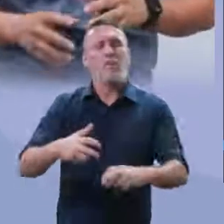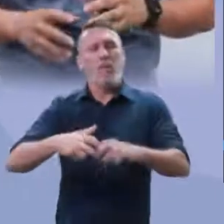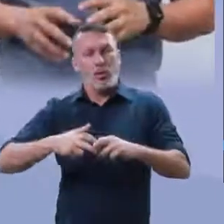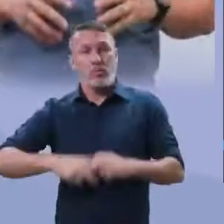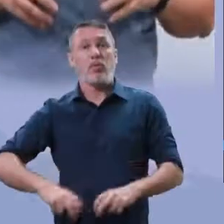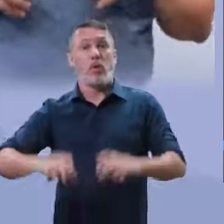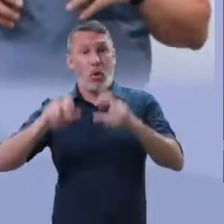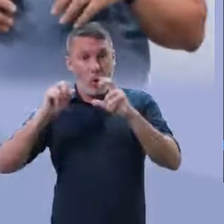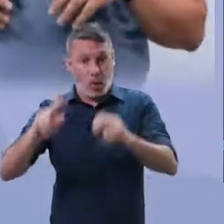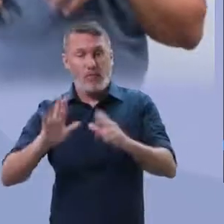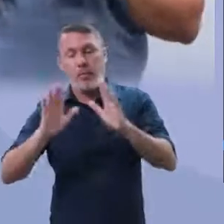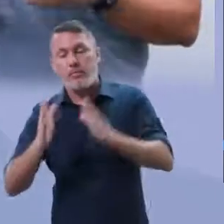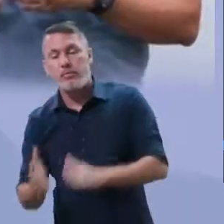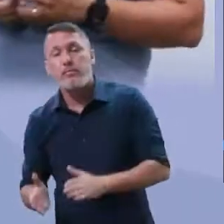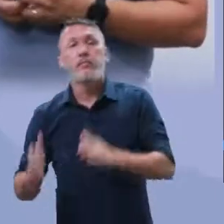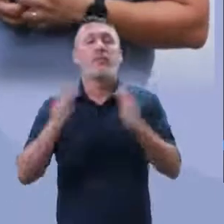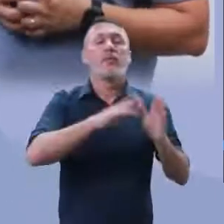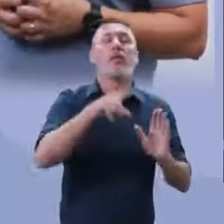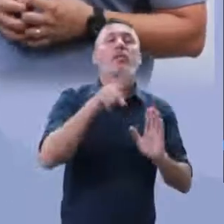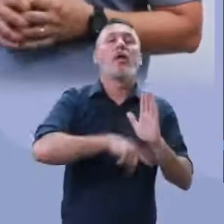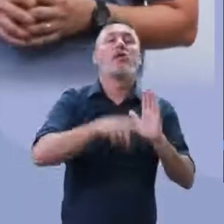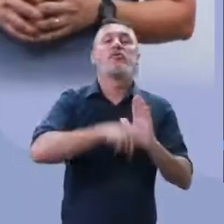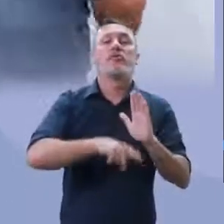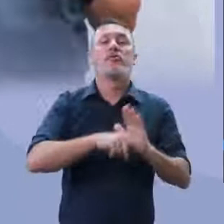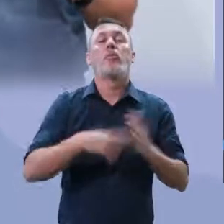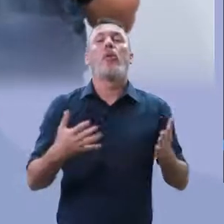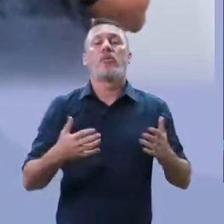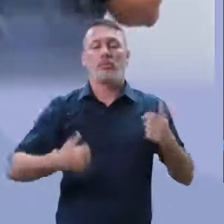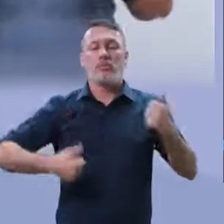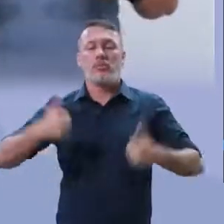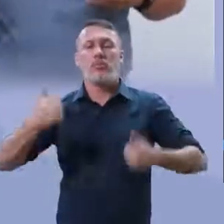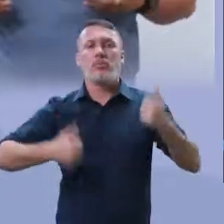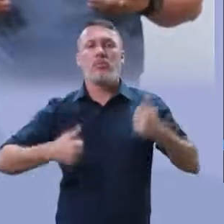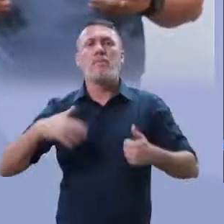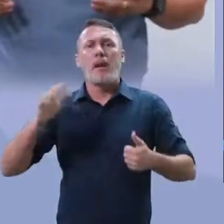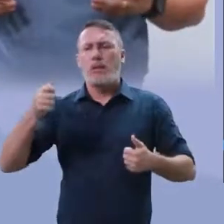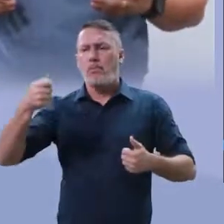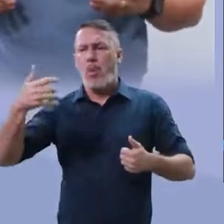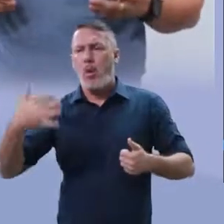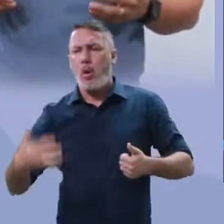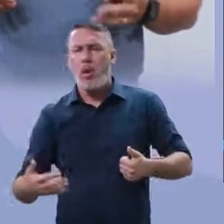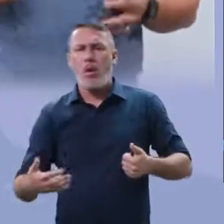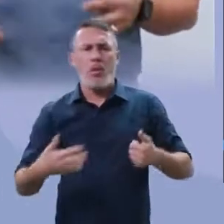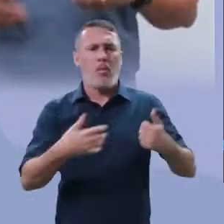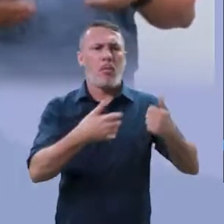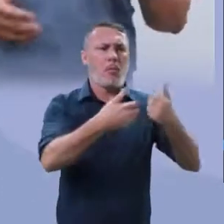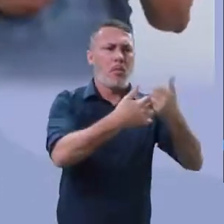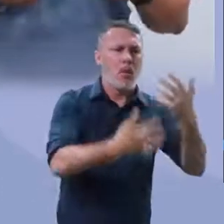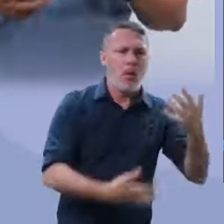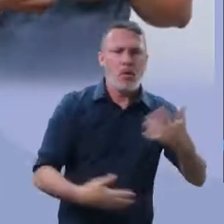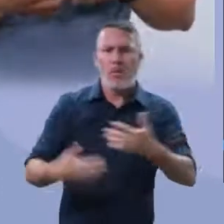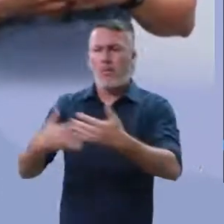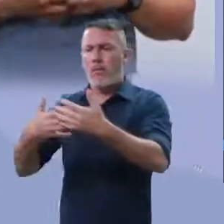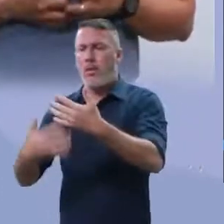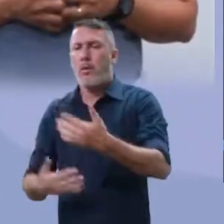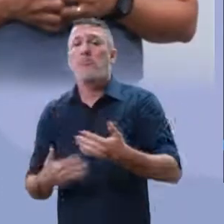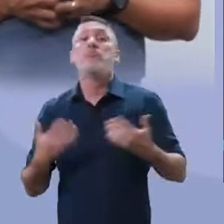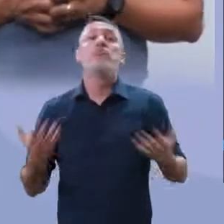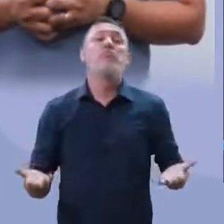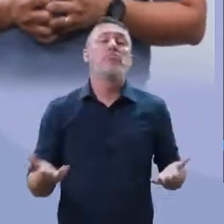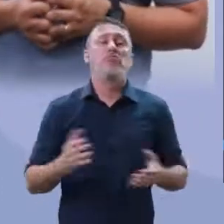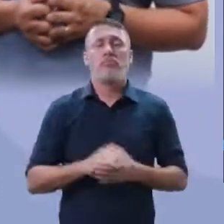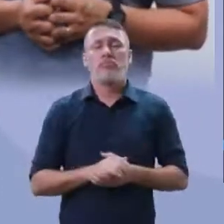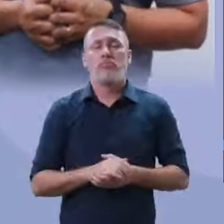calma aí. Agora, eu coloco os pontos negativos. Qual lista ficou maior? Se você falou da questão